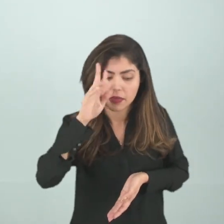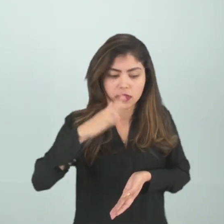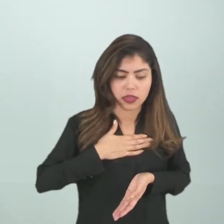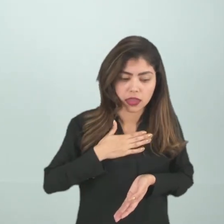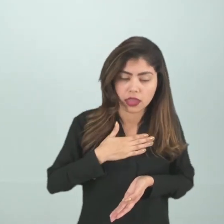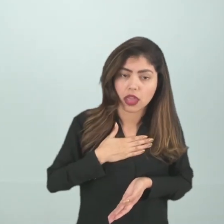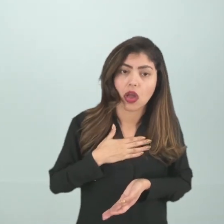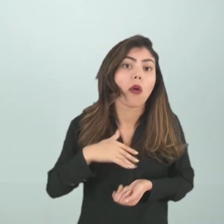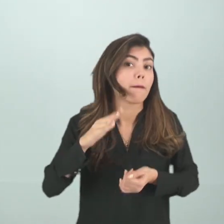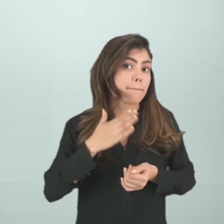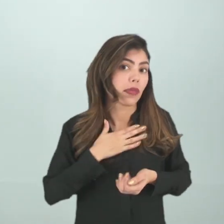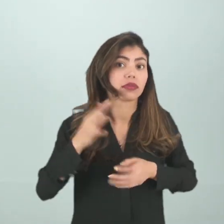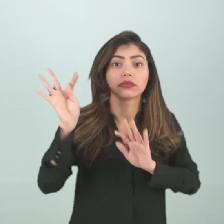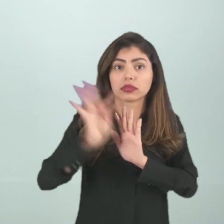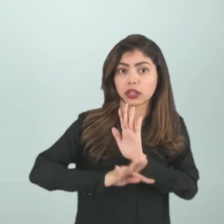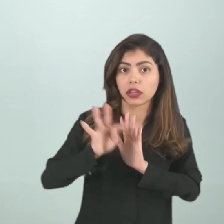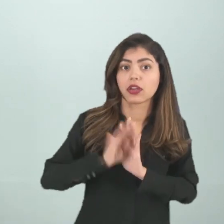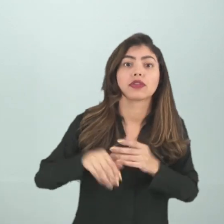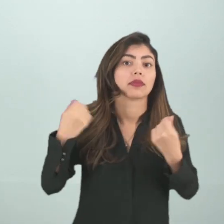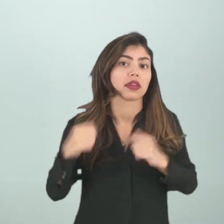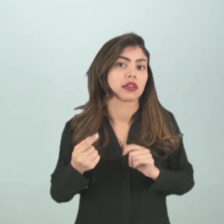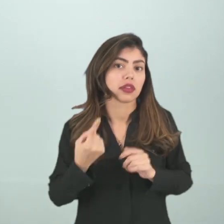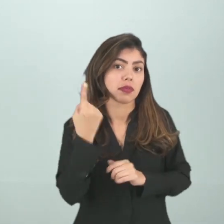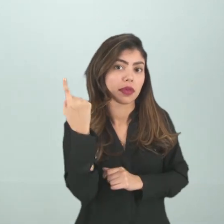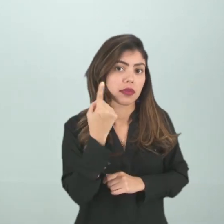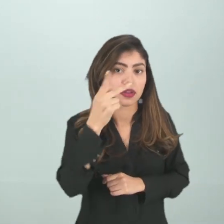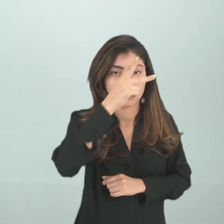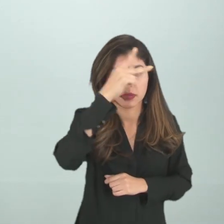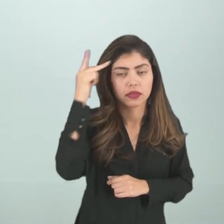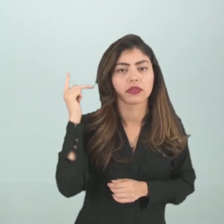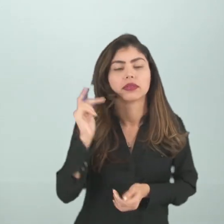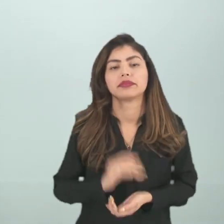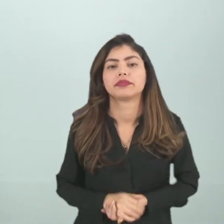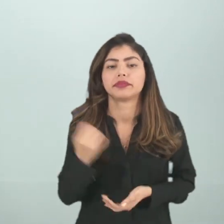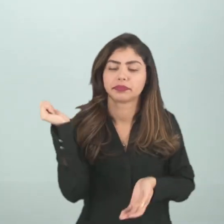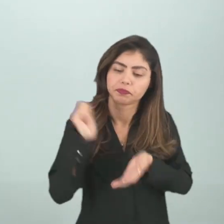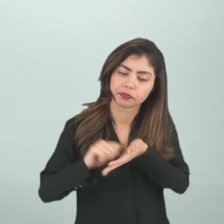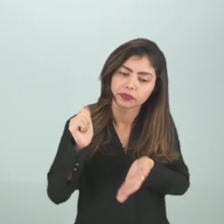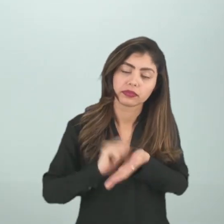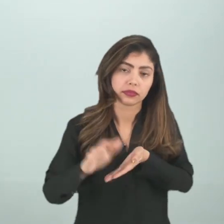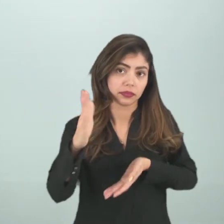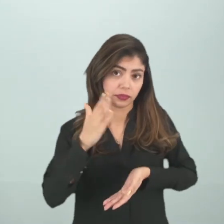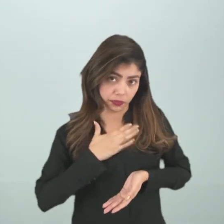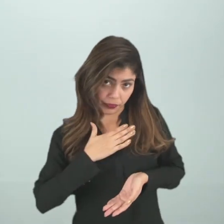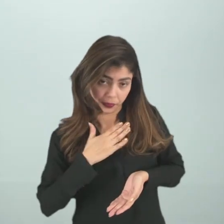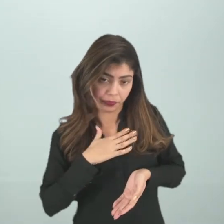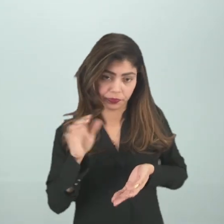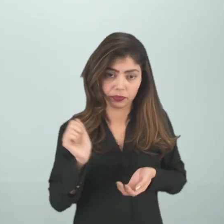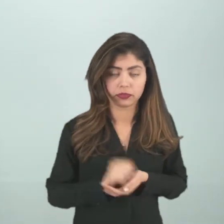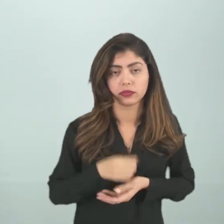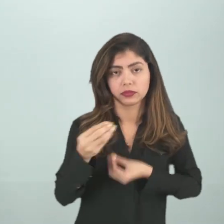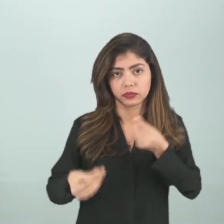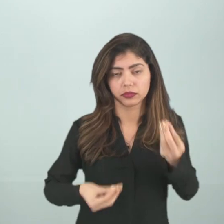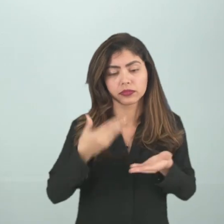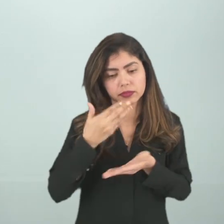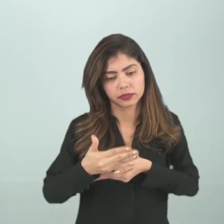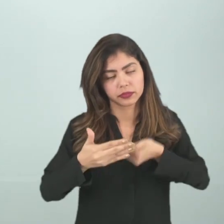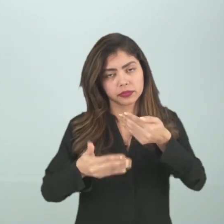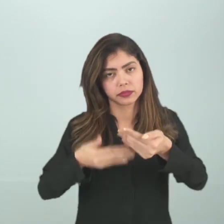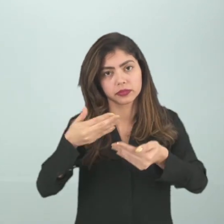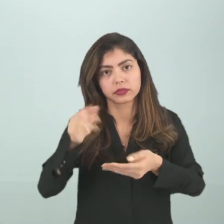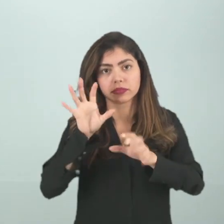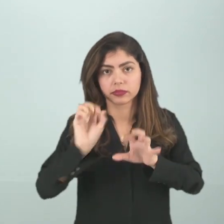minha, o meu texto deve estar em primeira pessoa. Eu devo escrever como se fosse eu ali, passando por aquela